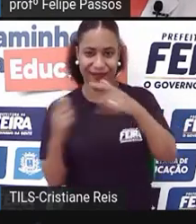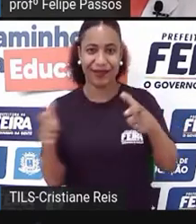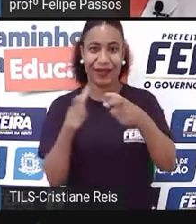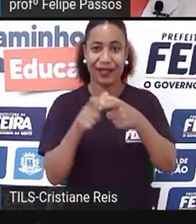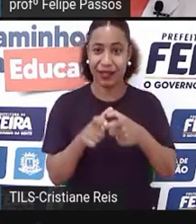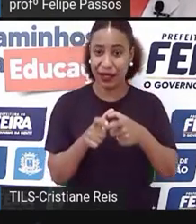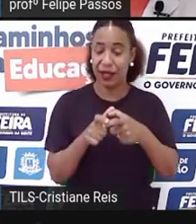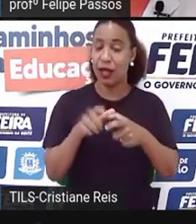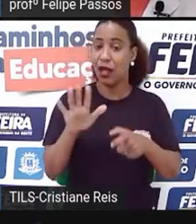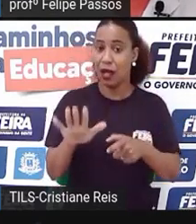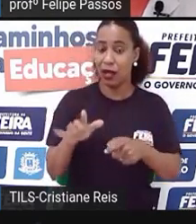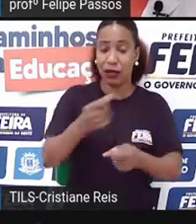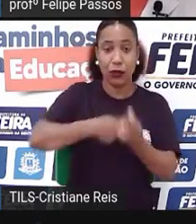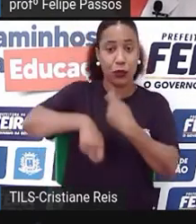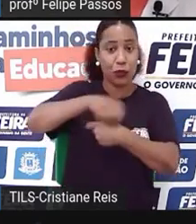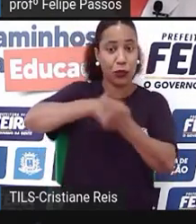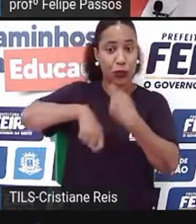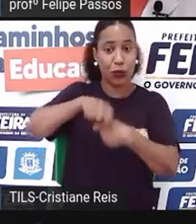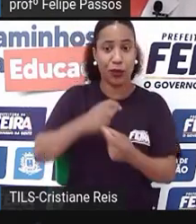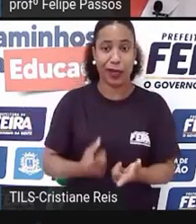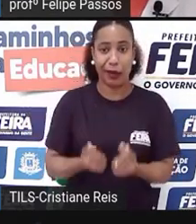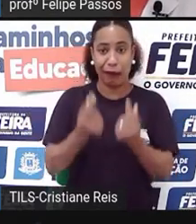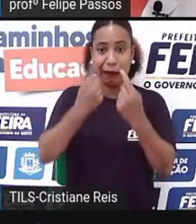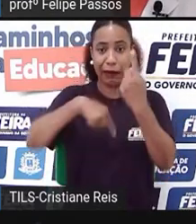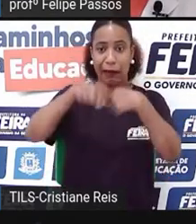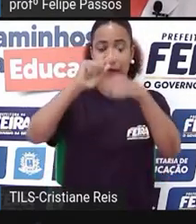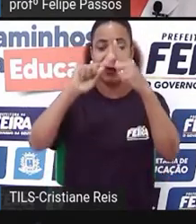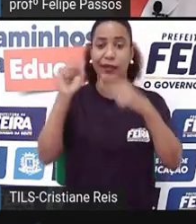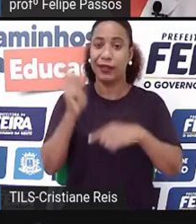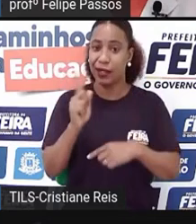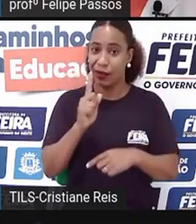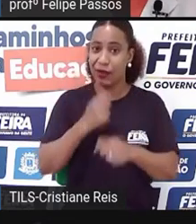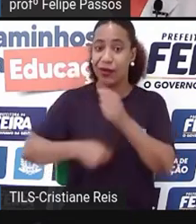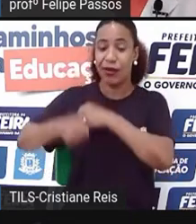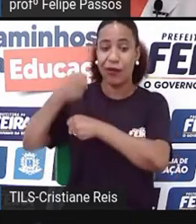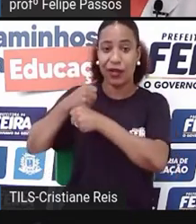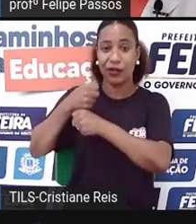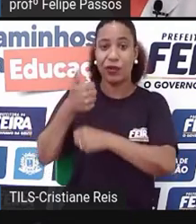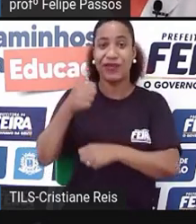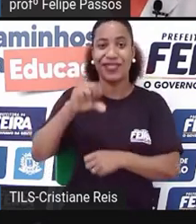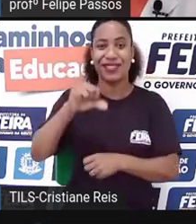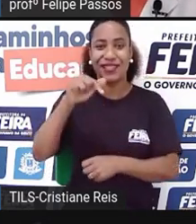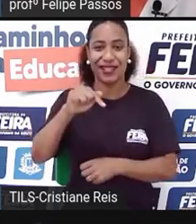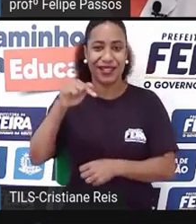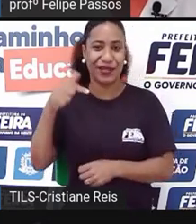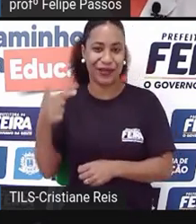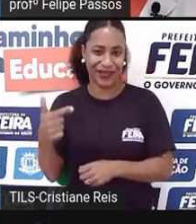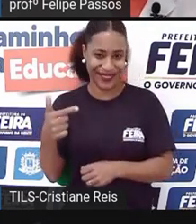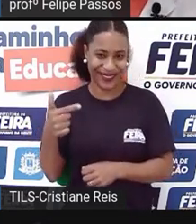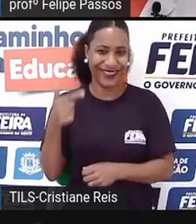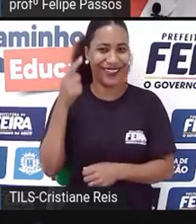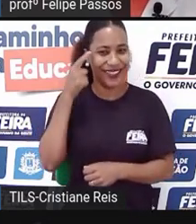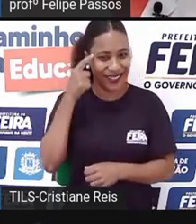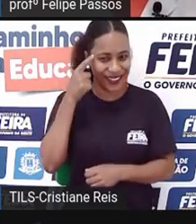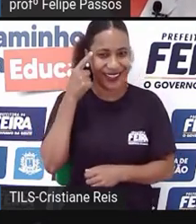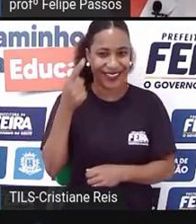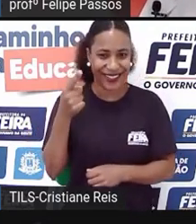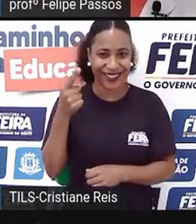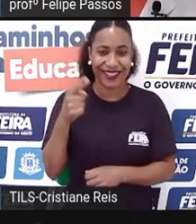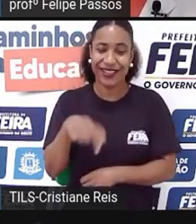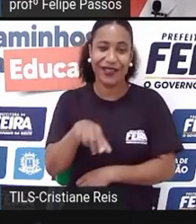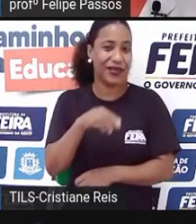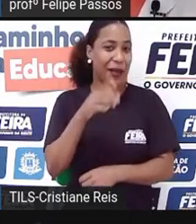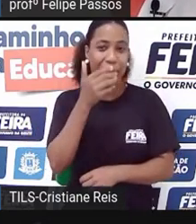existe desde 1972. Talvez nem os pais do nosso público do nono ano